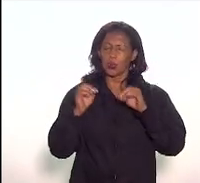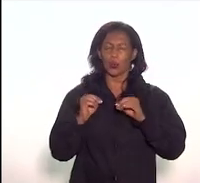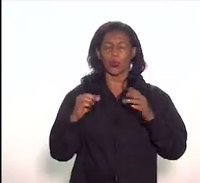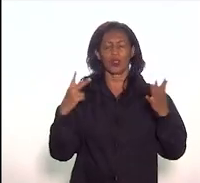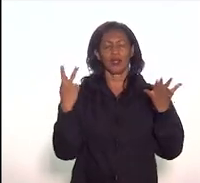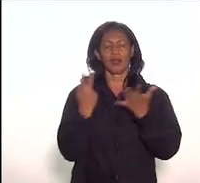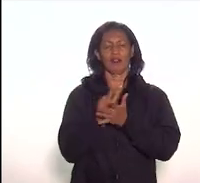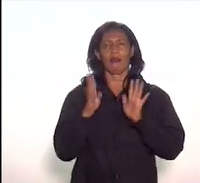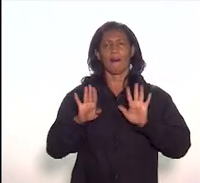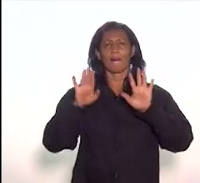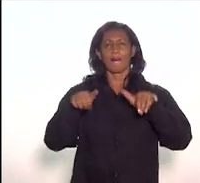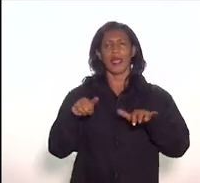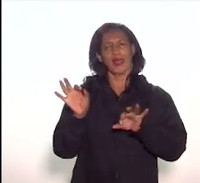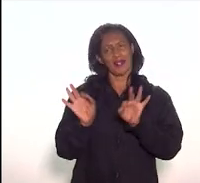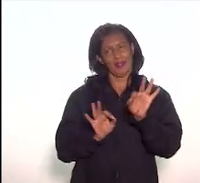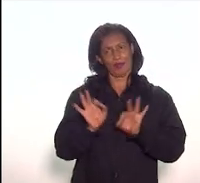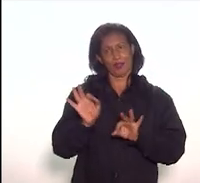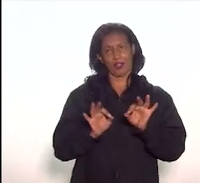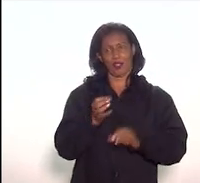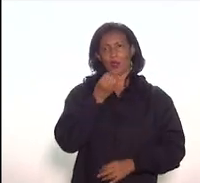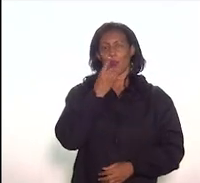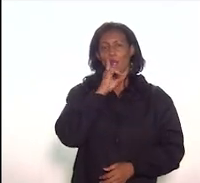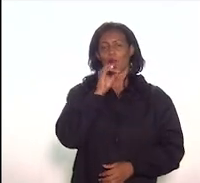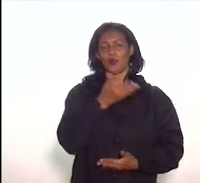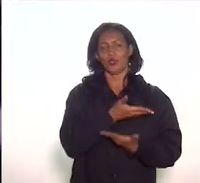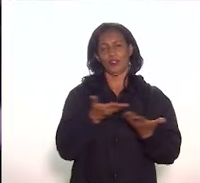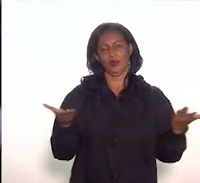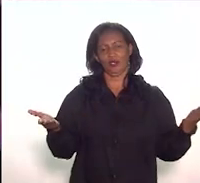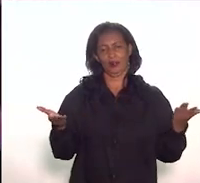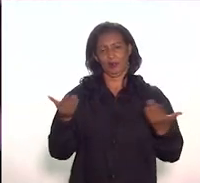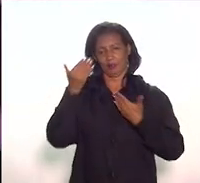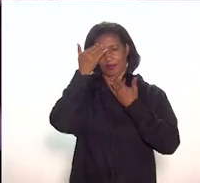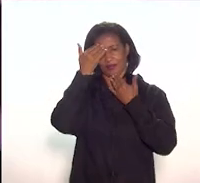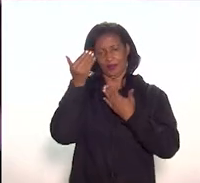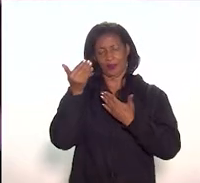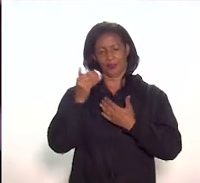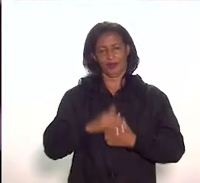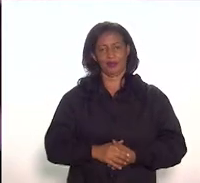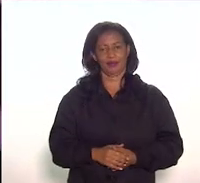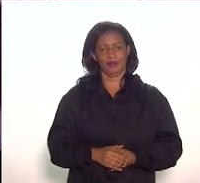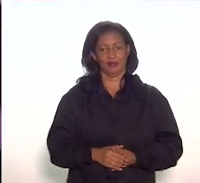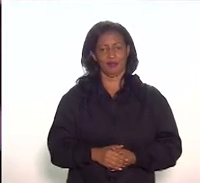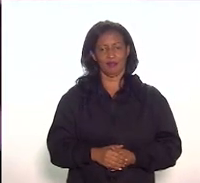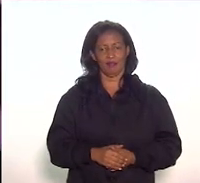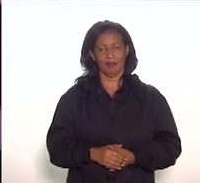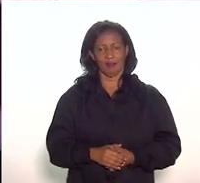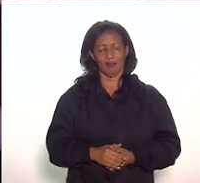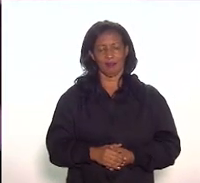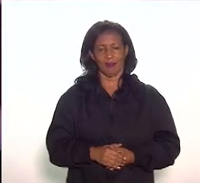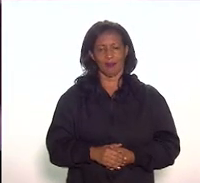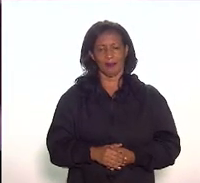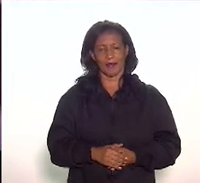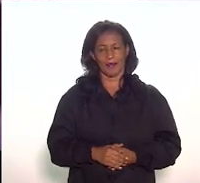trâmite desse projeto. Um bom dia a todos. Muito obrigado. Eu vou passar a palavra agora para